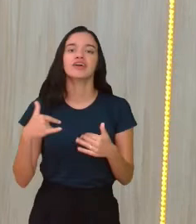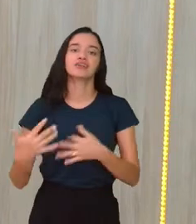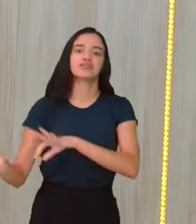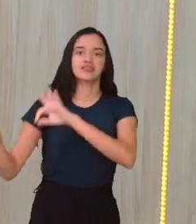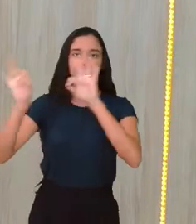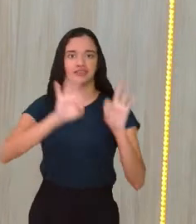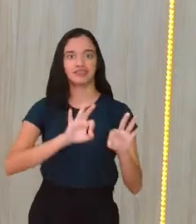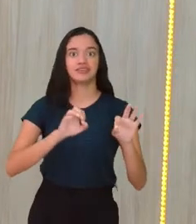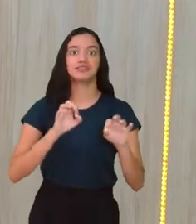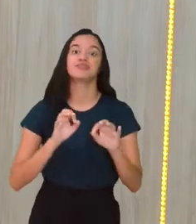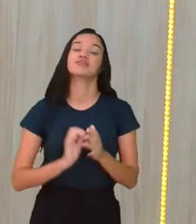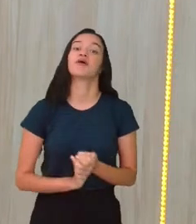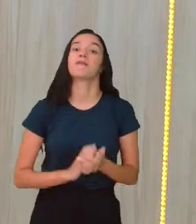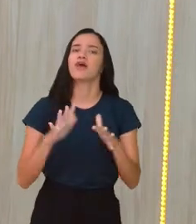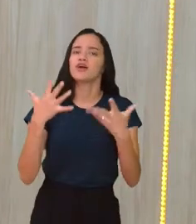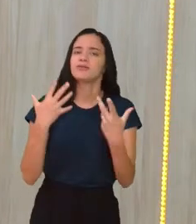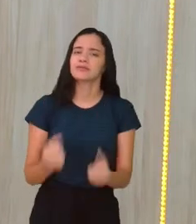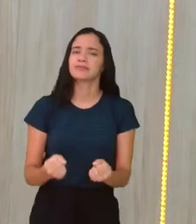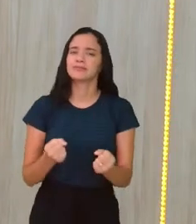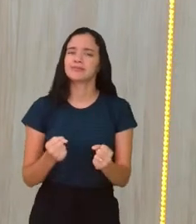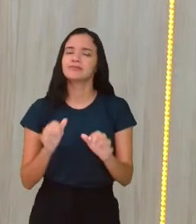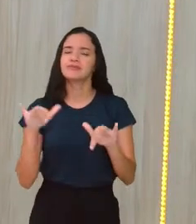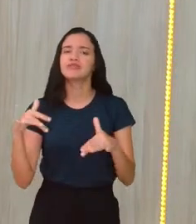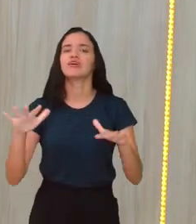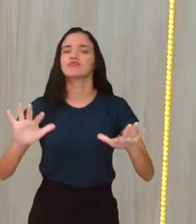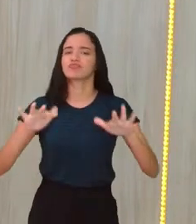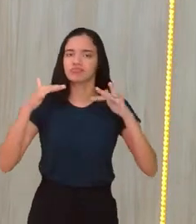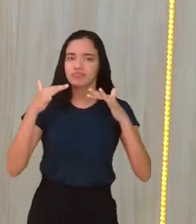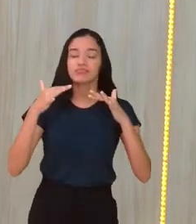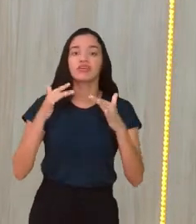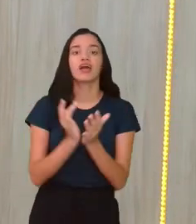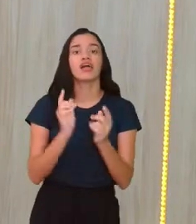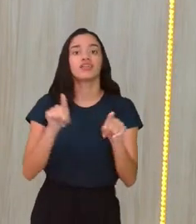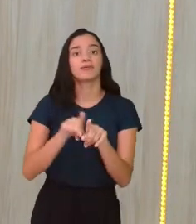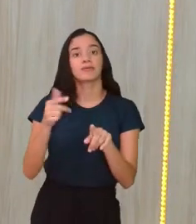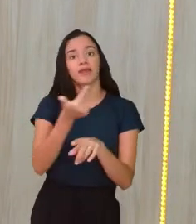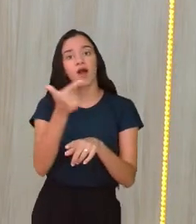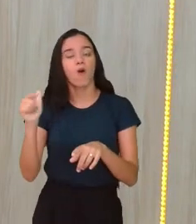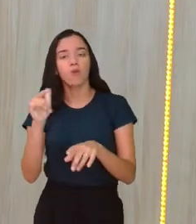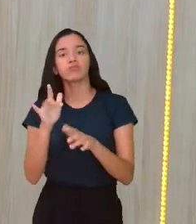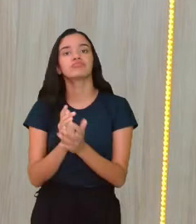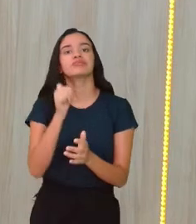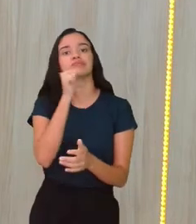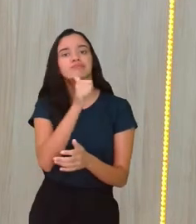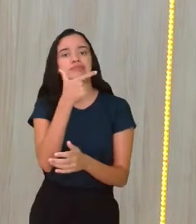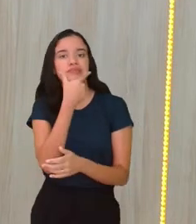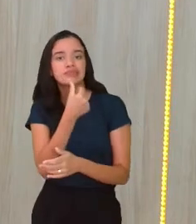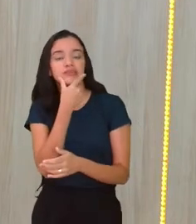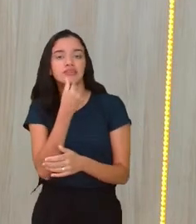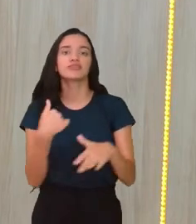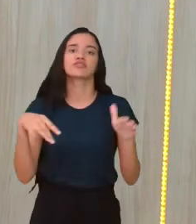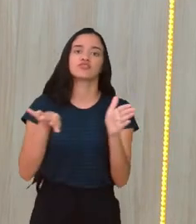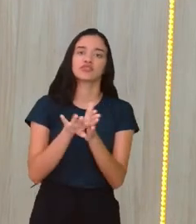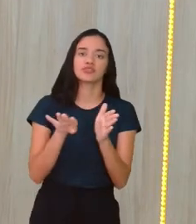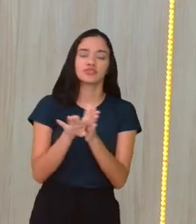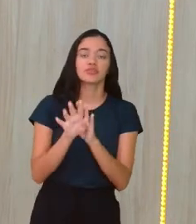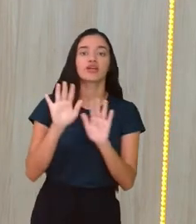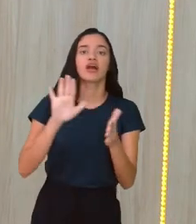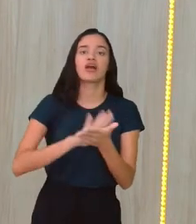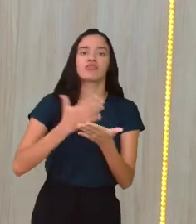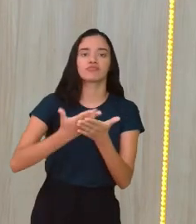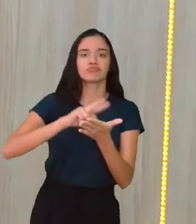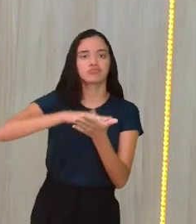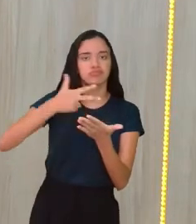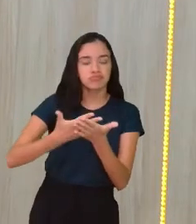nos assistem. Então vamos dar essa moral, né, para a Midian, para as outras meninas e os meninos que vêm para cá fazer essa